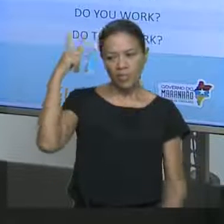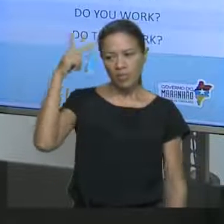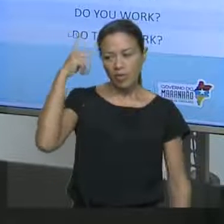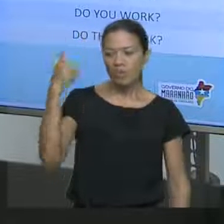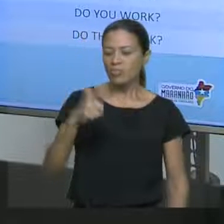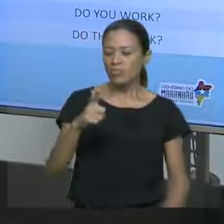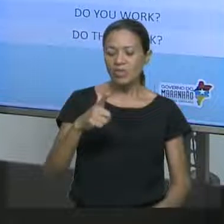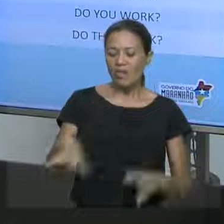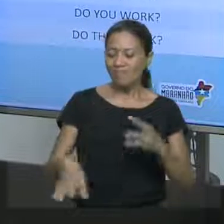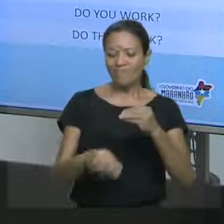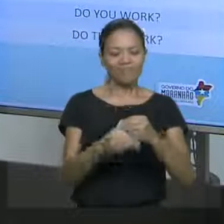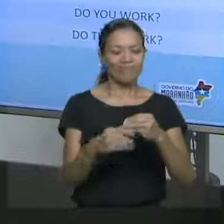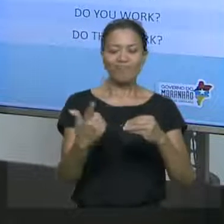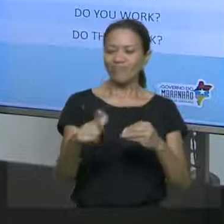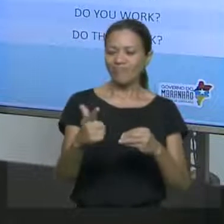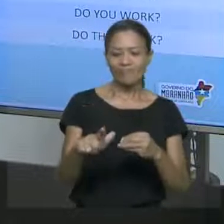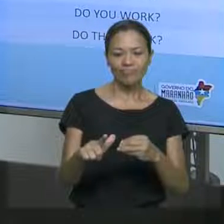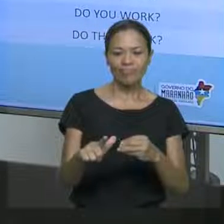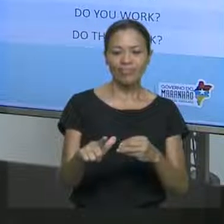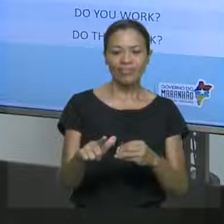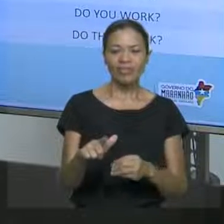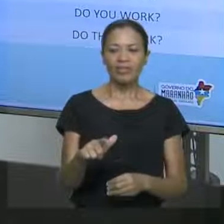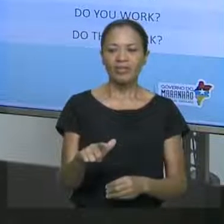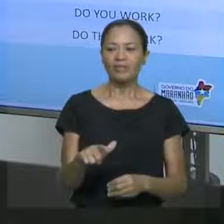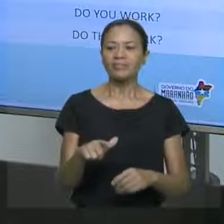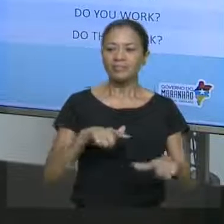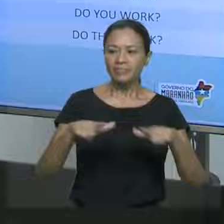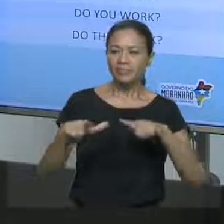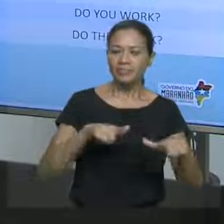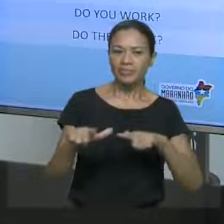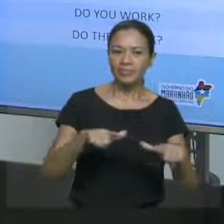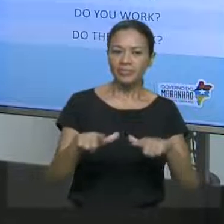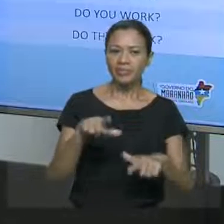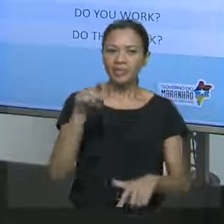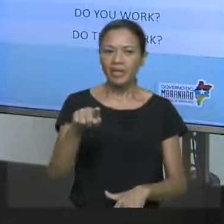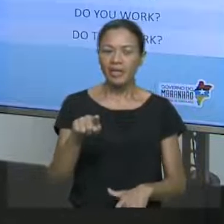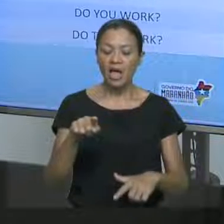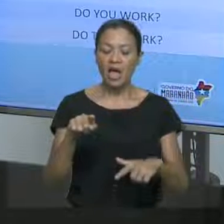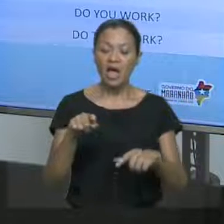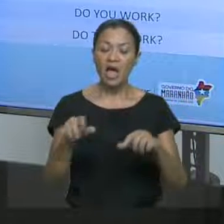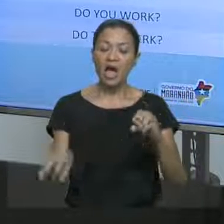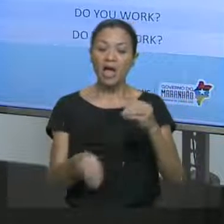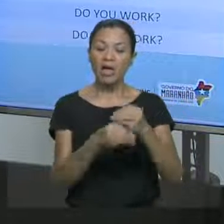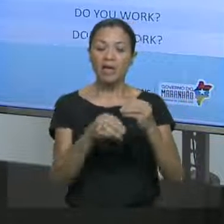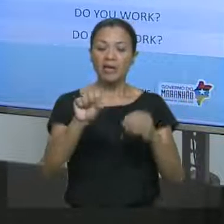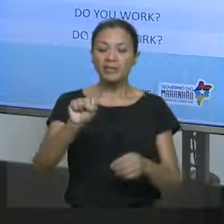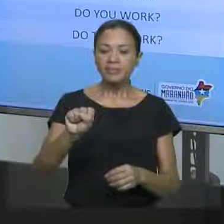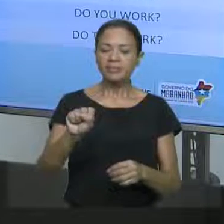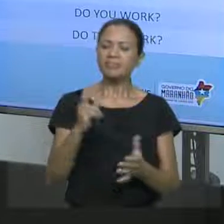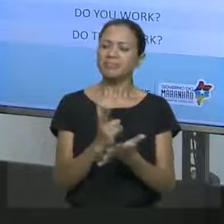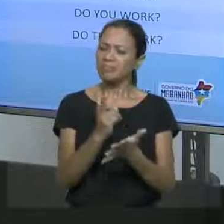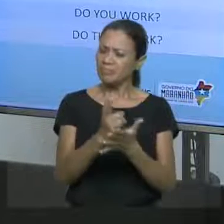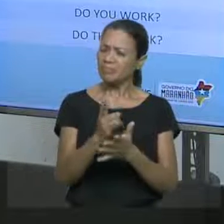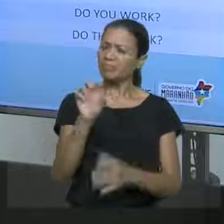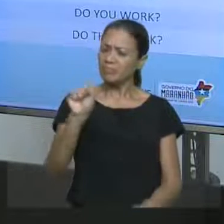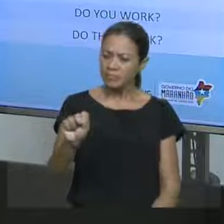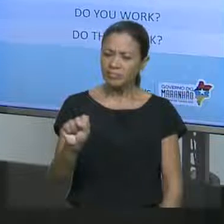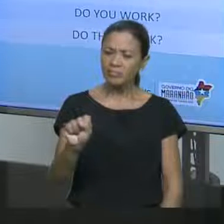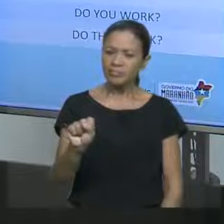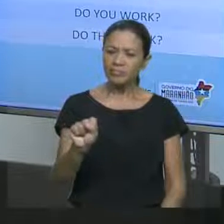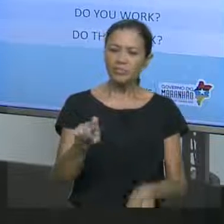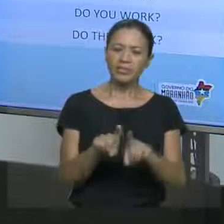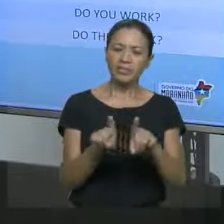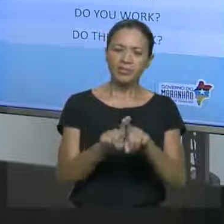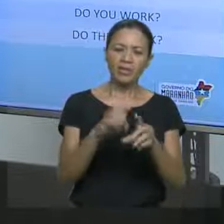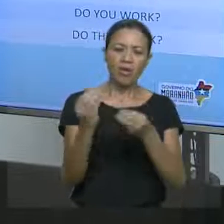não teve nenhum acréscimo. He, she, it, vocês observaram o acréscimo de S? Teacher Simone sempre é o S? Será que é o